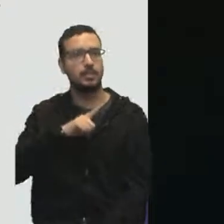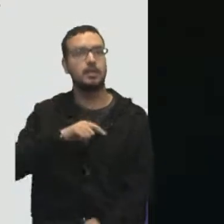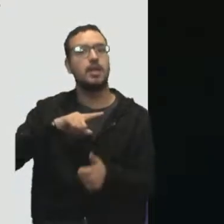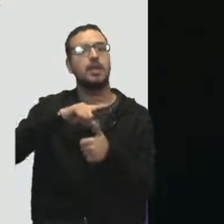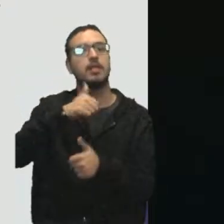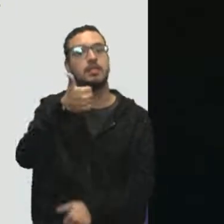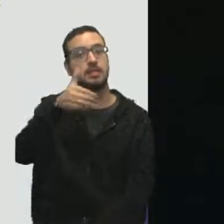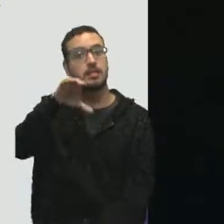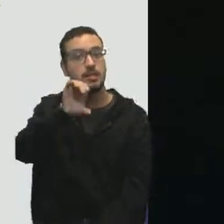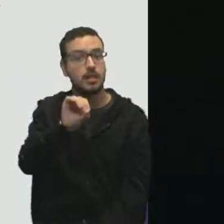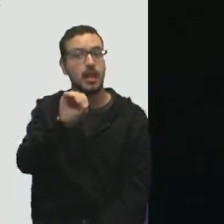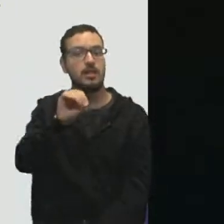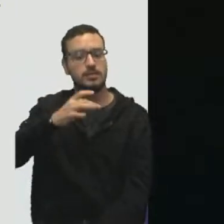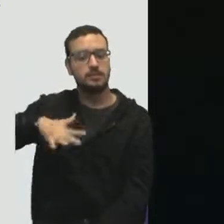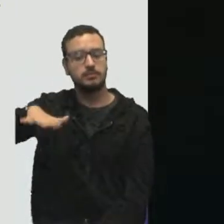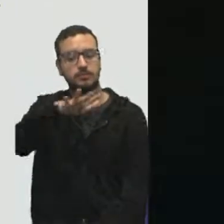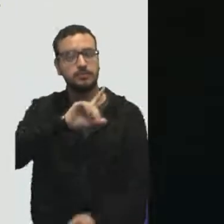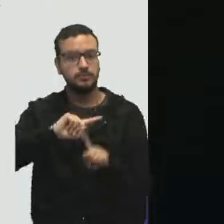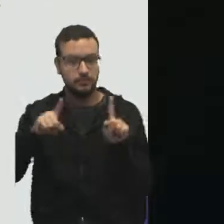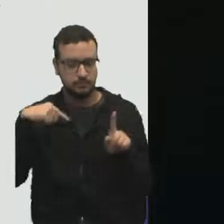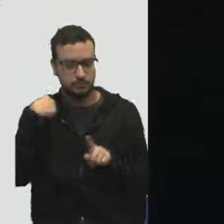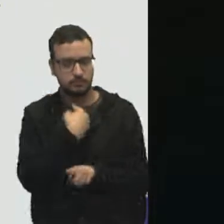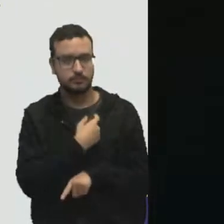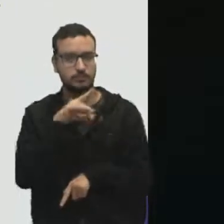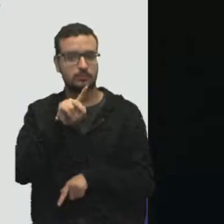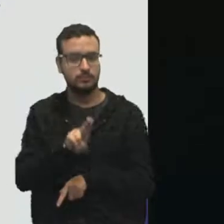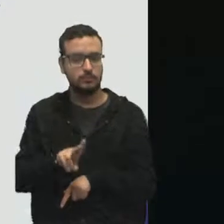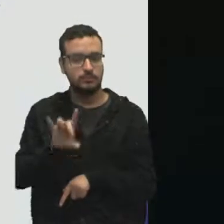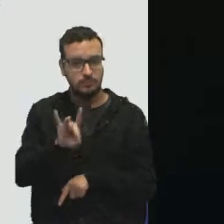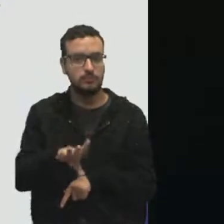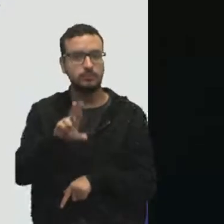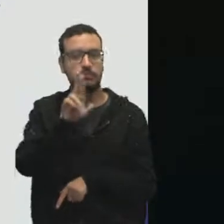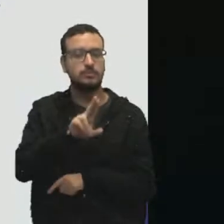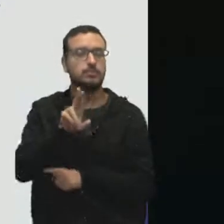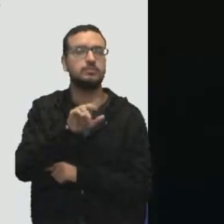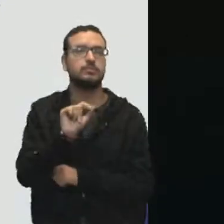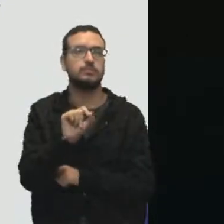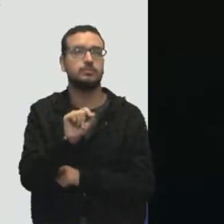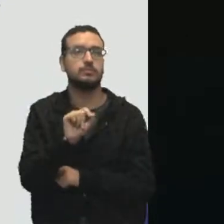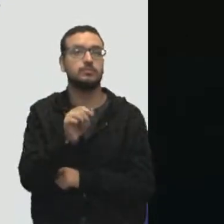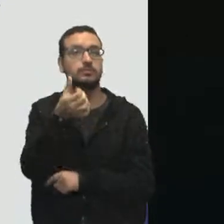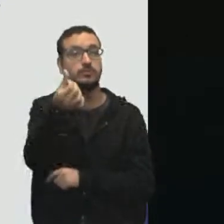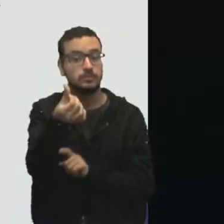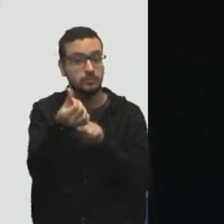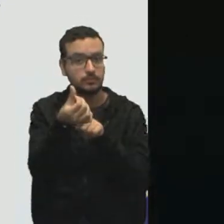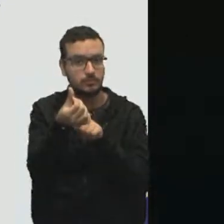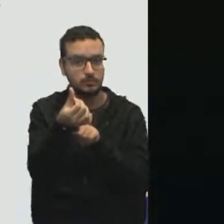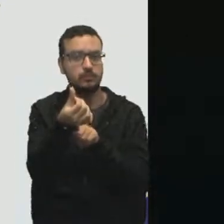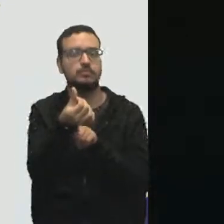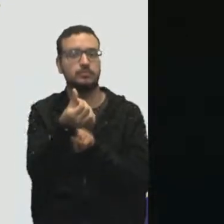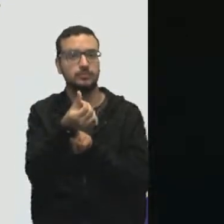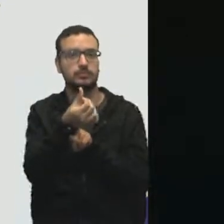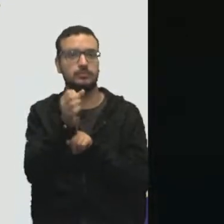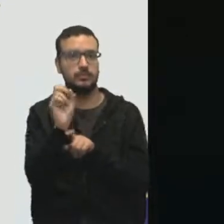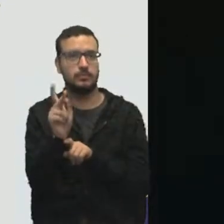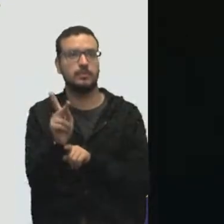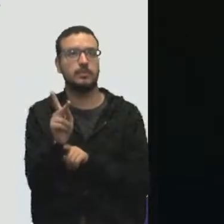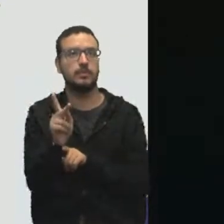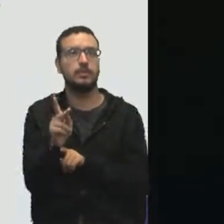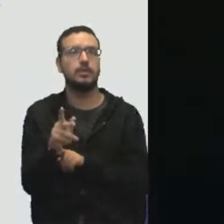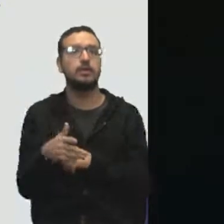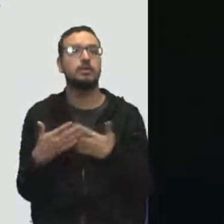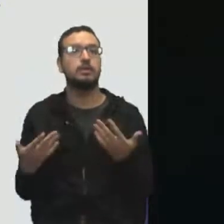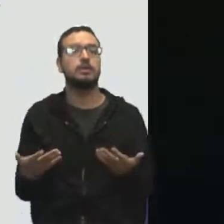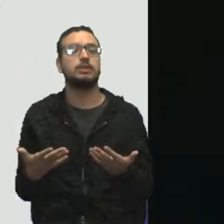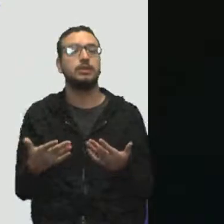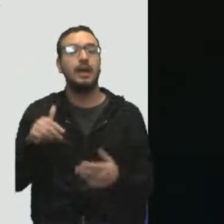projetos, mas nós especificamente hoje vamos trabalhar, né, aí as 6 primeiras. Combinado? Então,